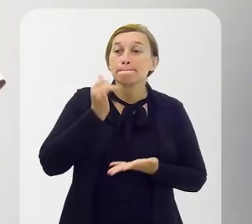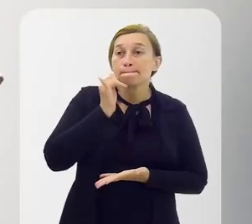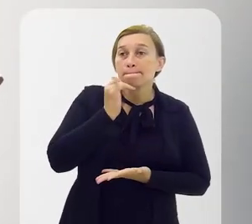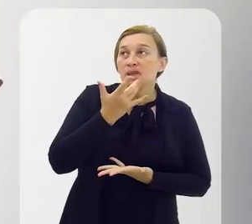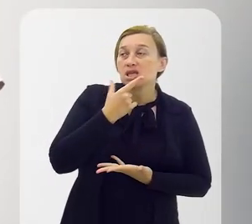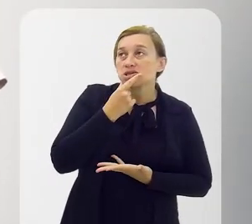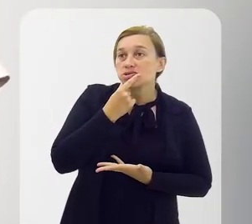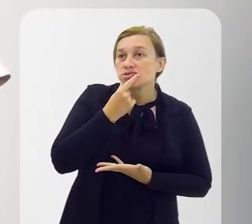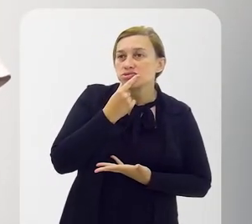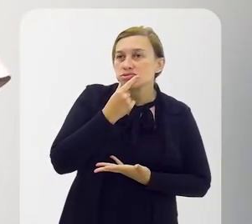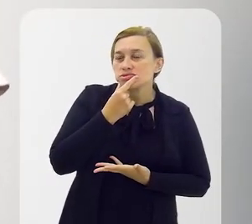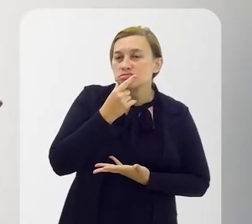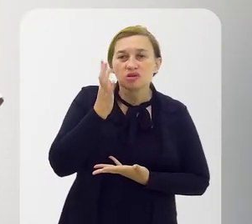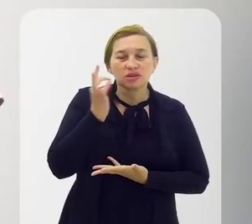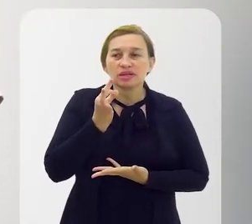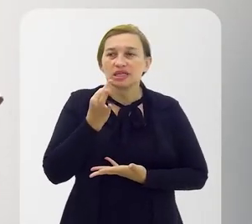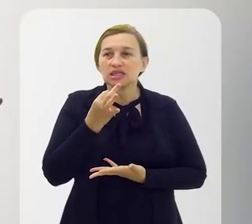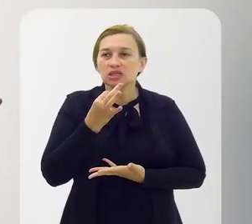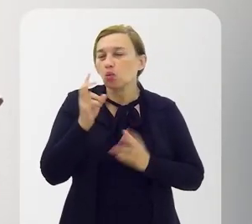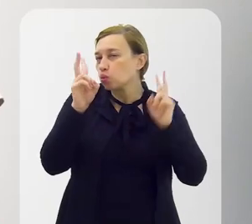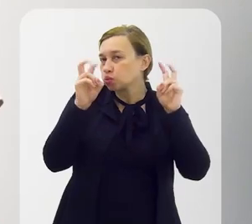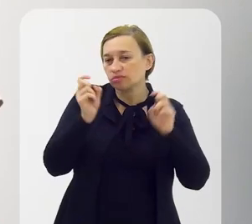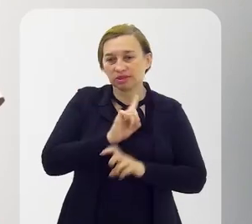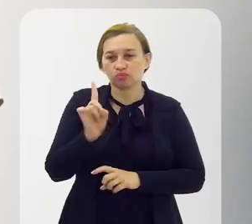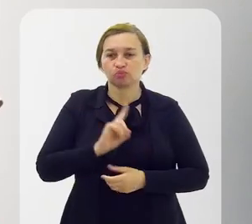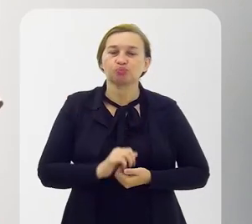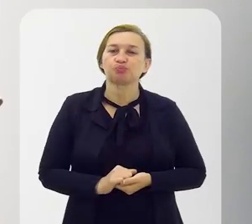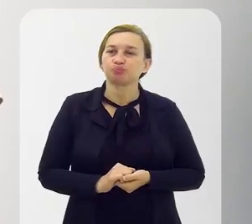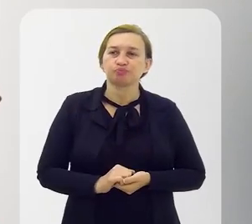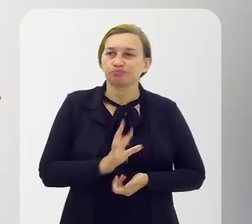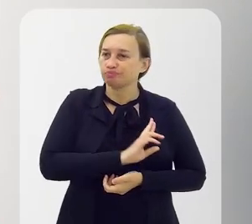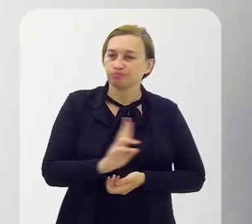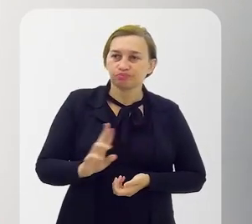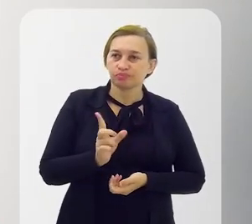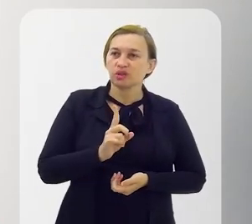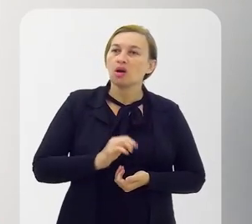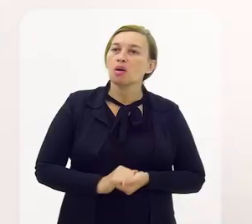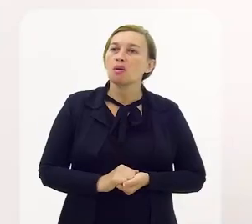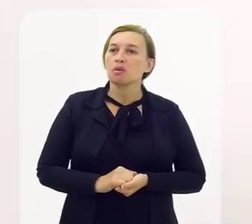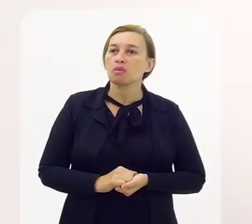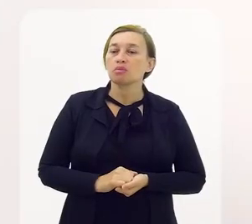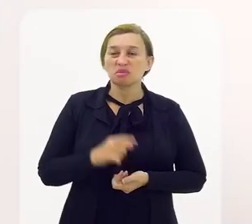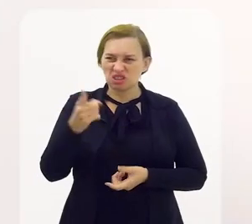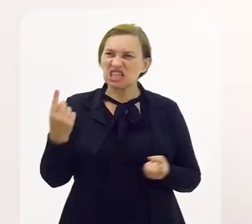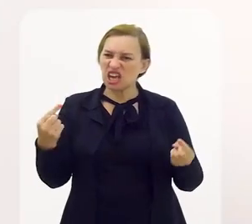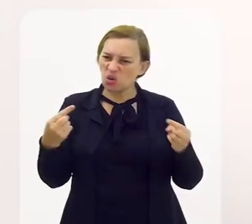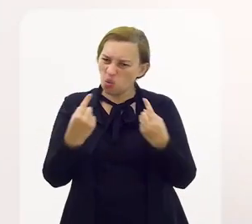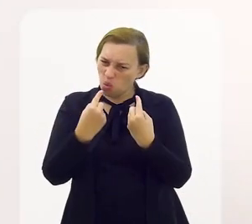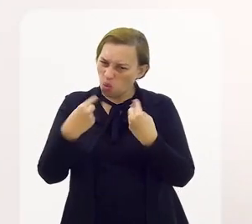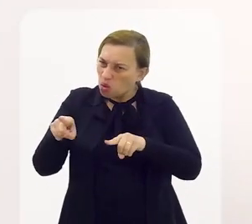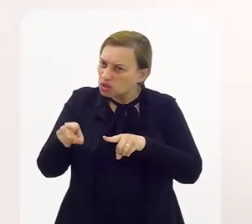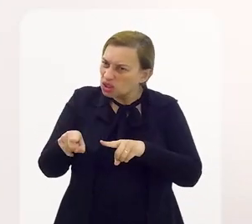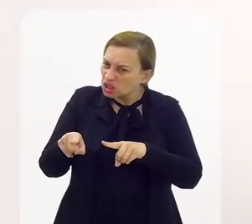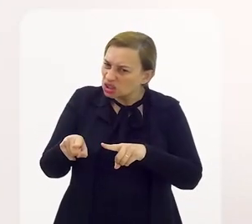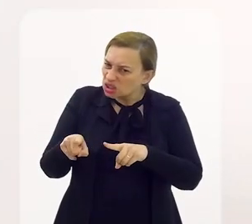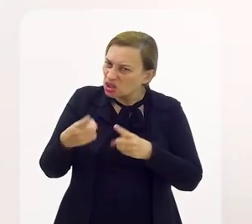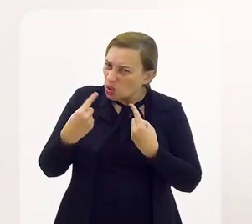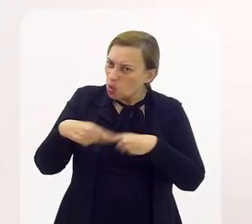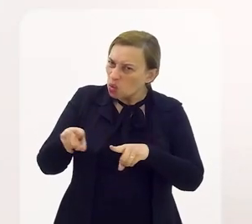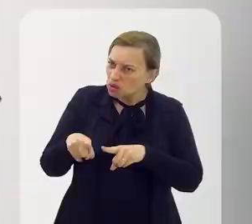tem que saberia te dizer Com tema religioso, não Entendeu? Mas, você tem alguma coisa contra?